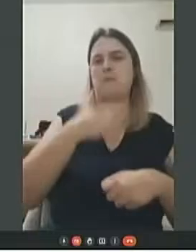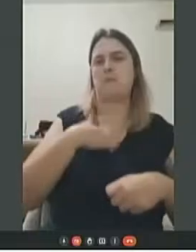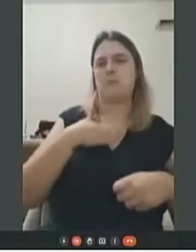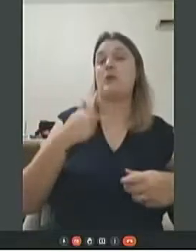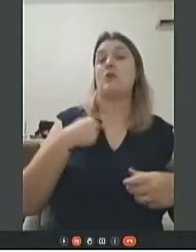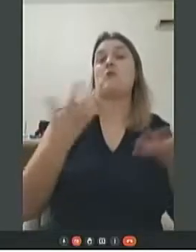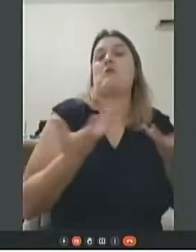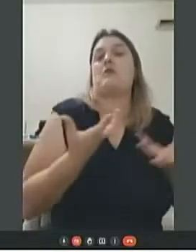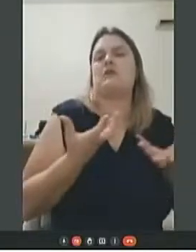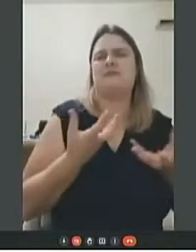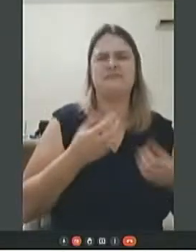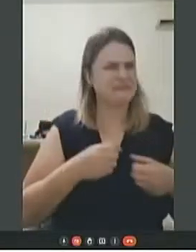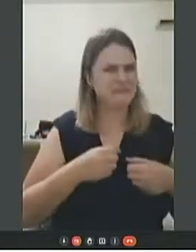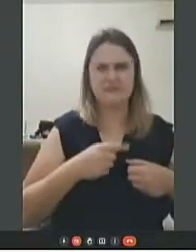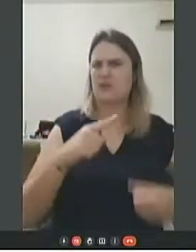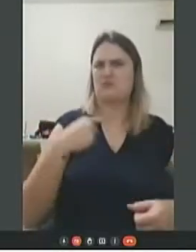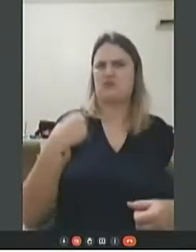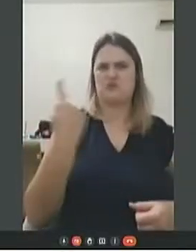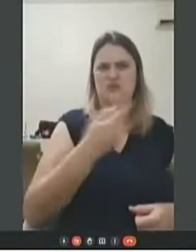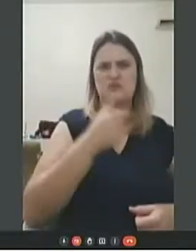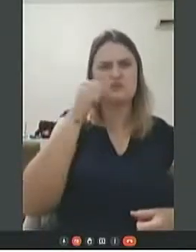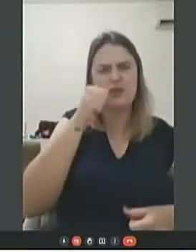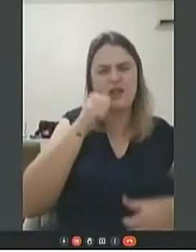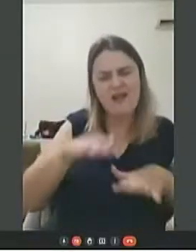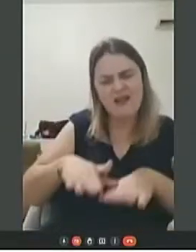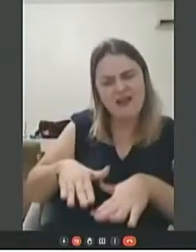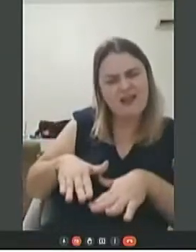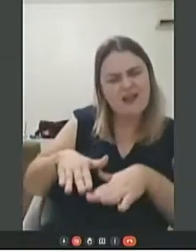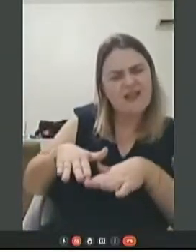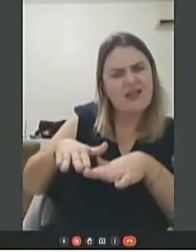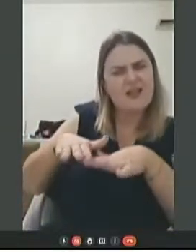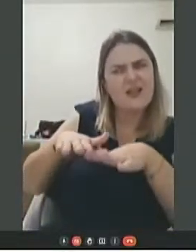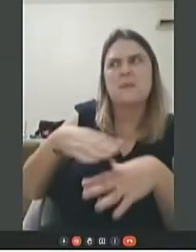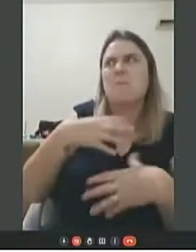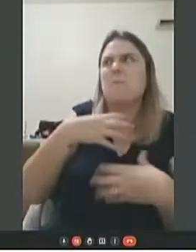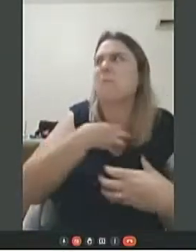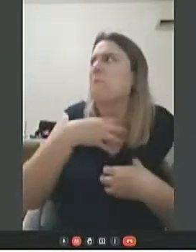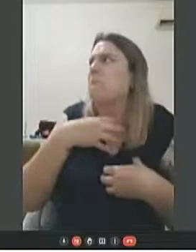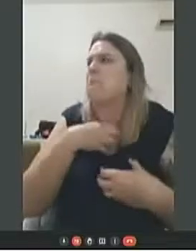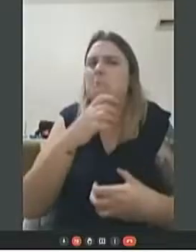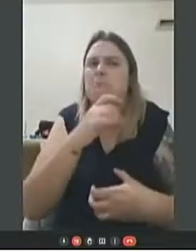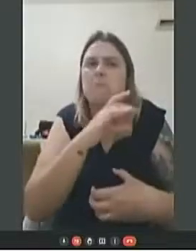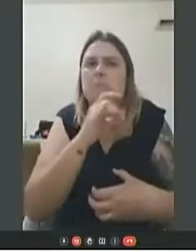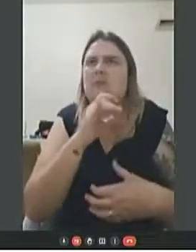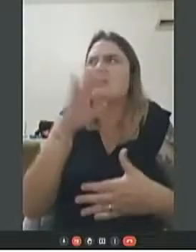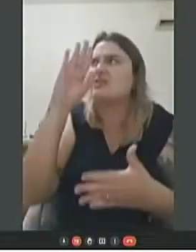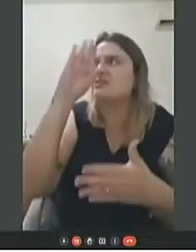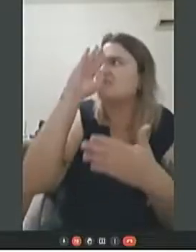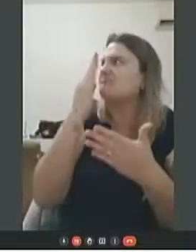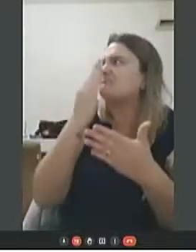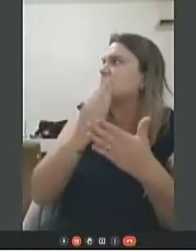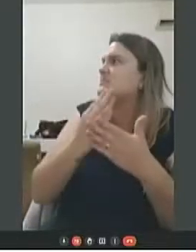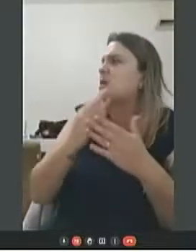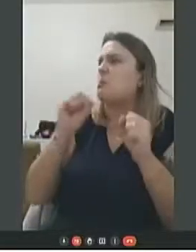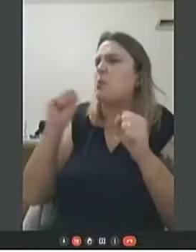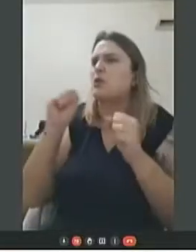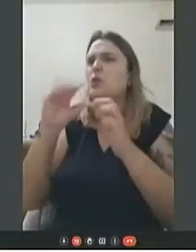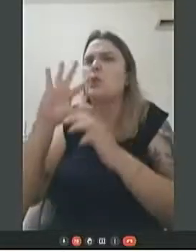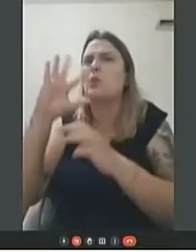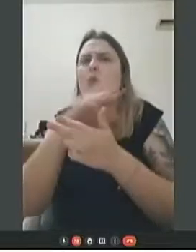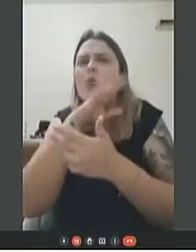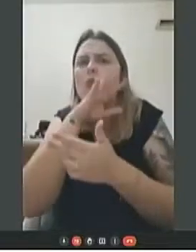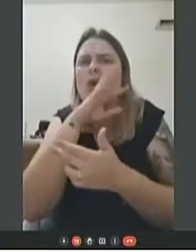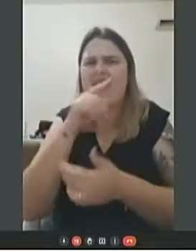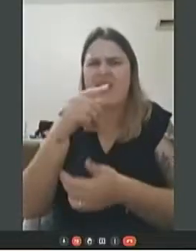Nós, mulheres, somos criadas desde pequenas para sentir medo e acreditar que tudo que aconteça de ruim com a gente é culpa